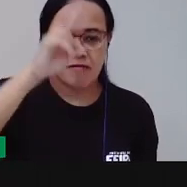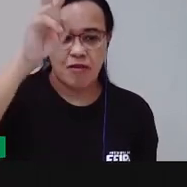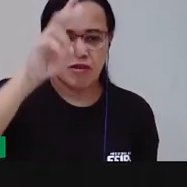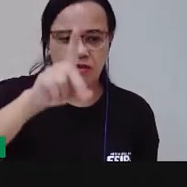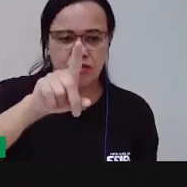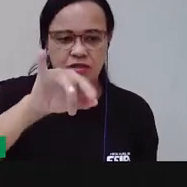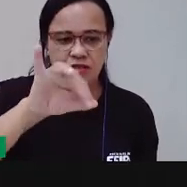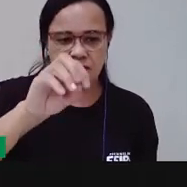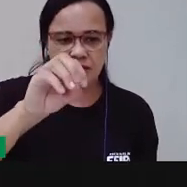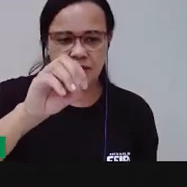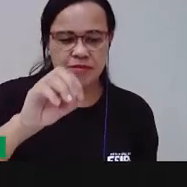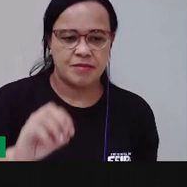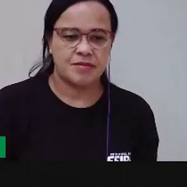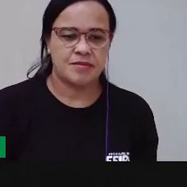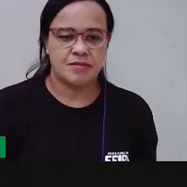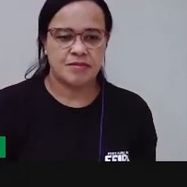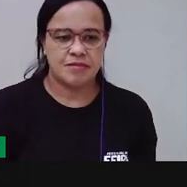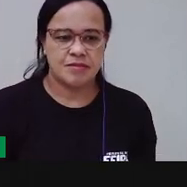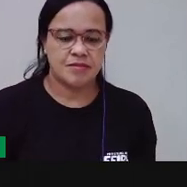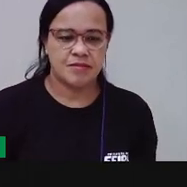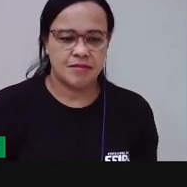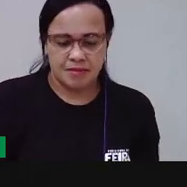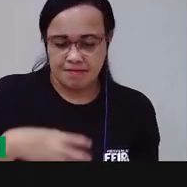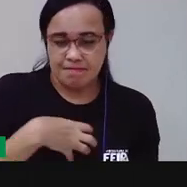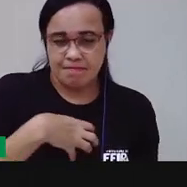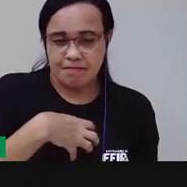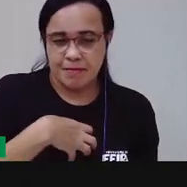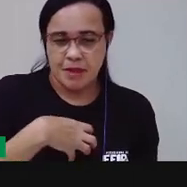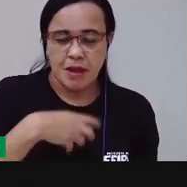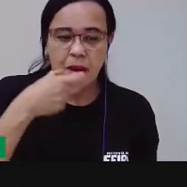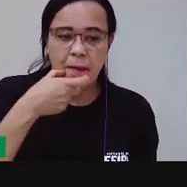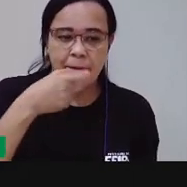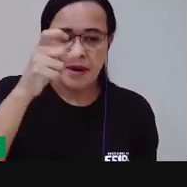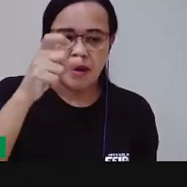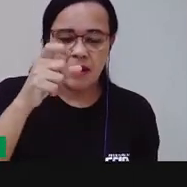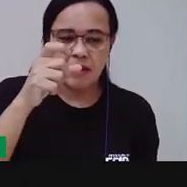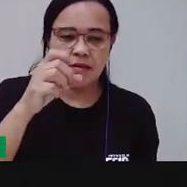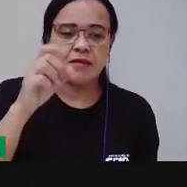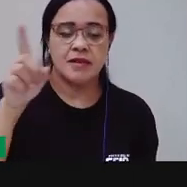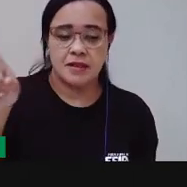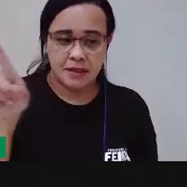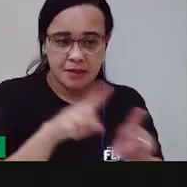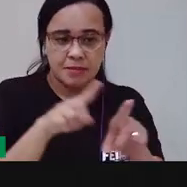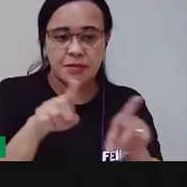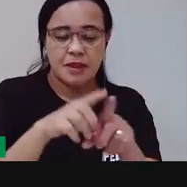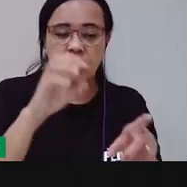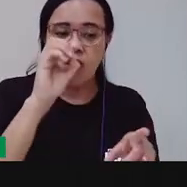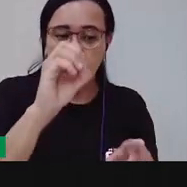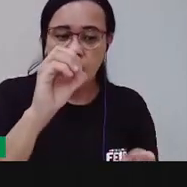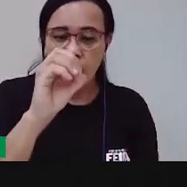Médio. Você ouve o final aí o som da letra O também, né?